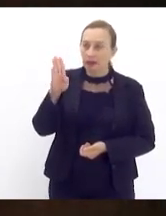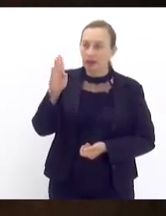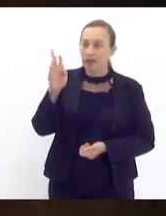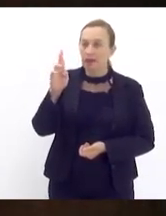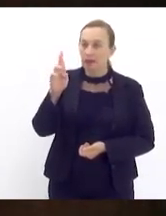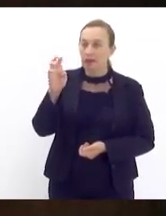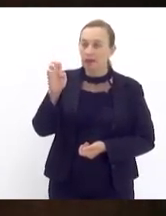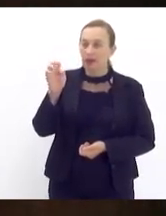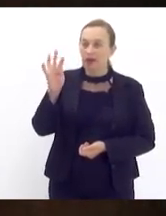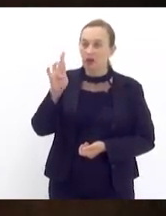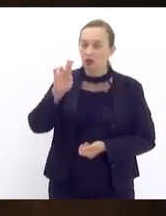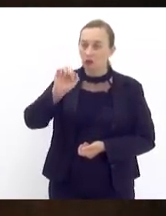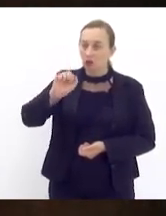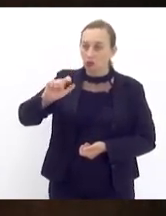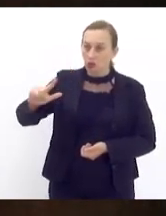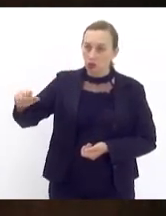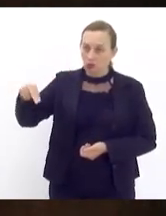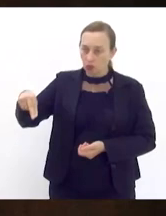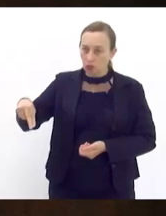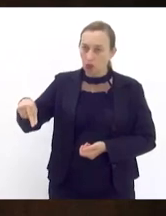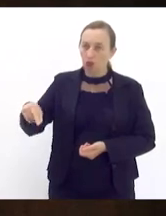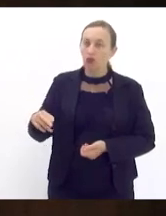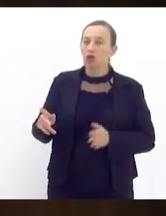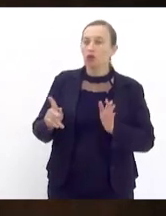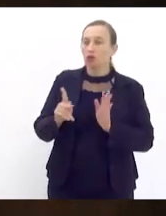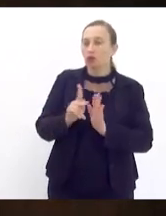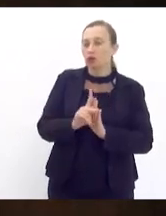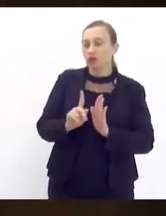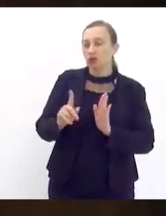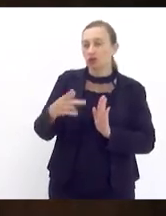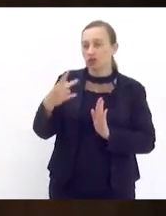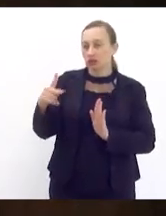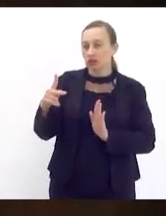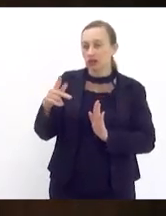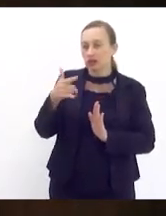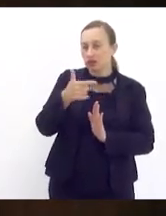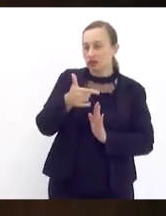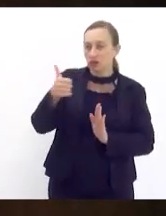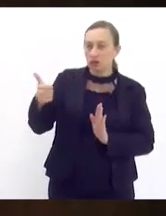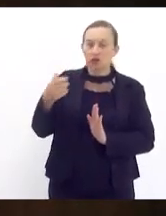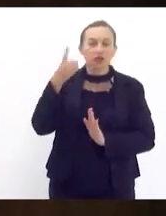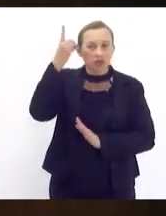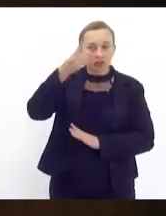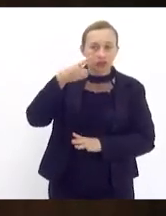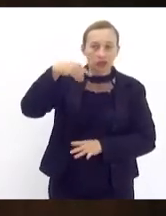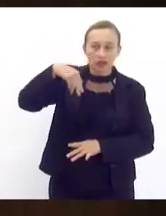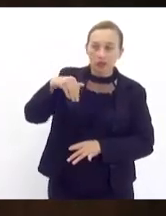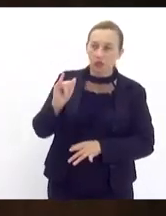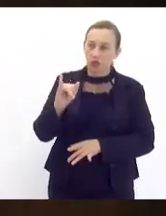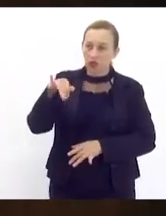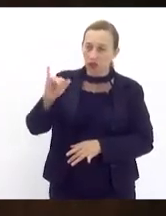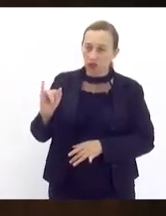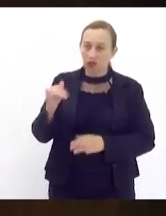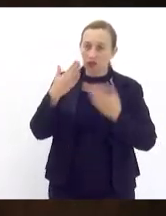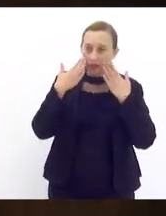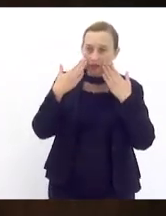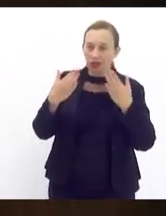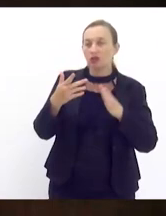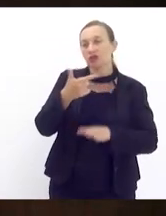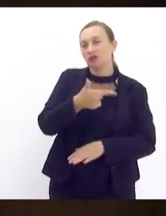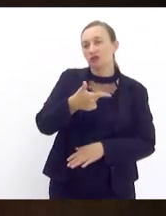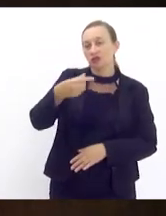posterior e ele é o projeto dele é de 21 o deputado Munir apresentou em 23 só se tornou